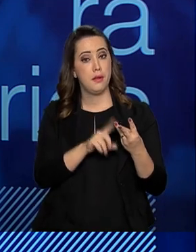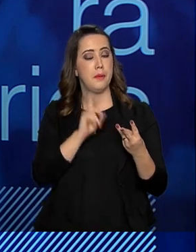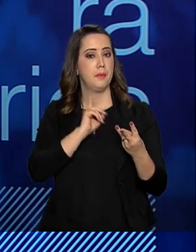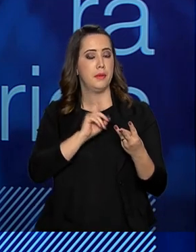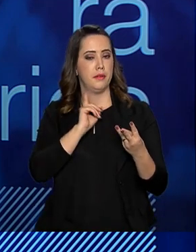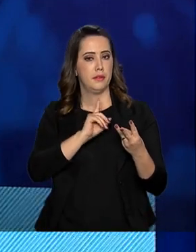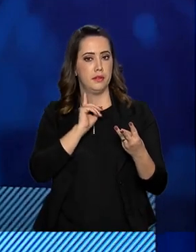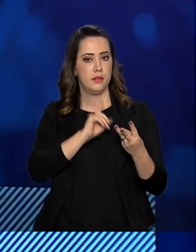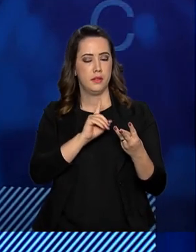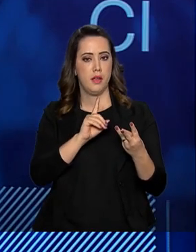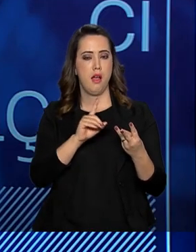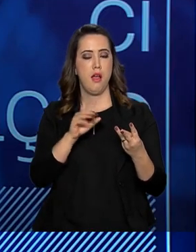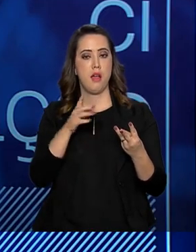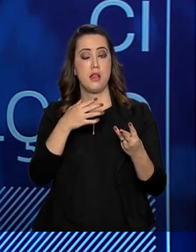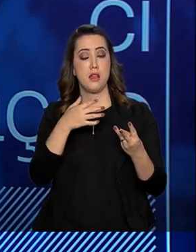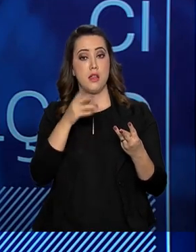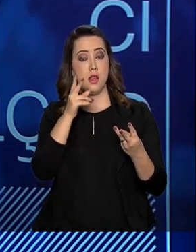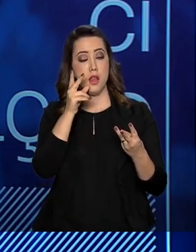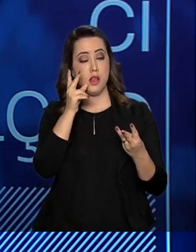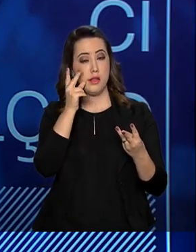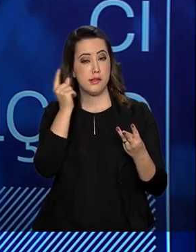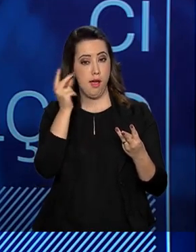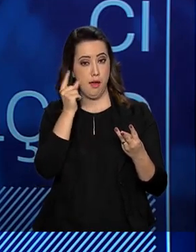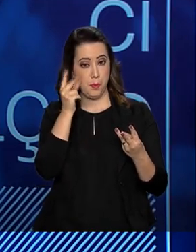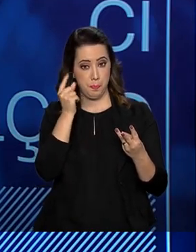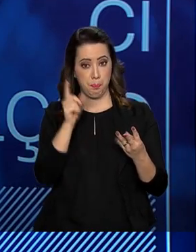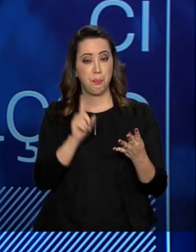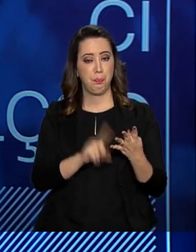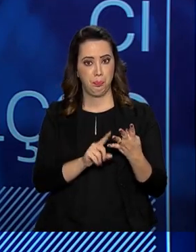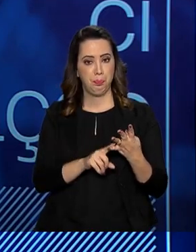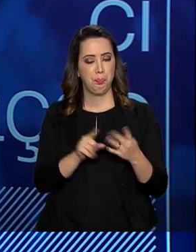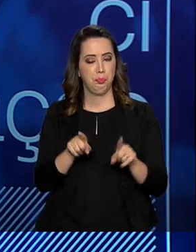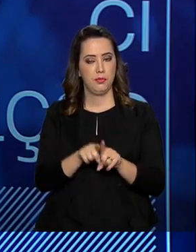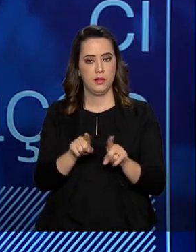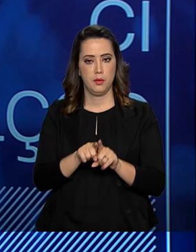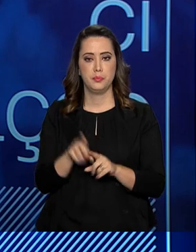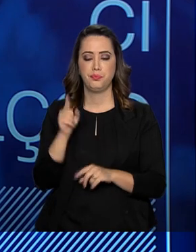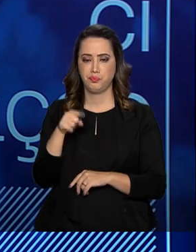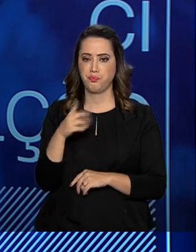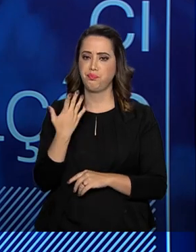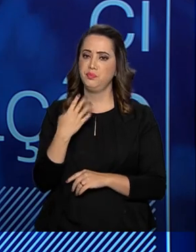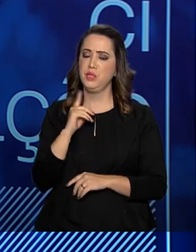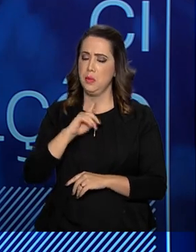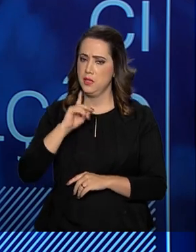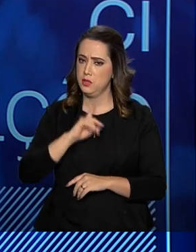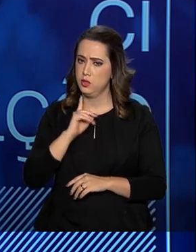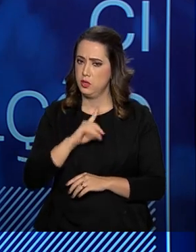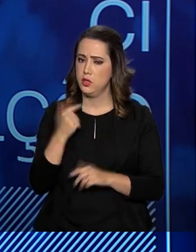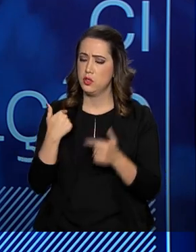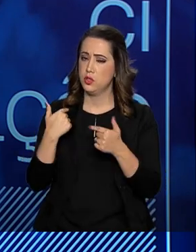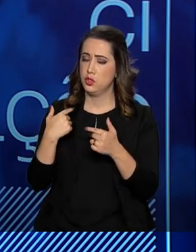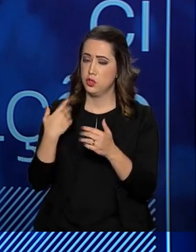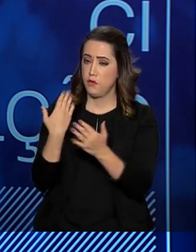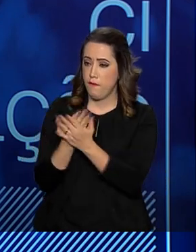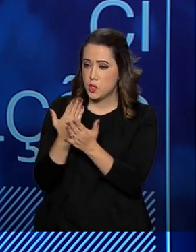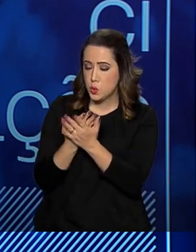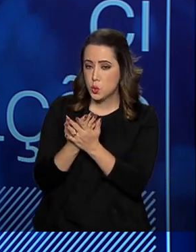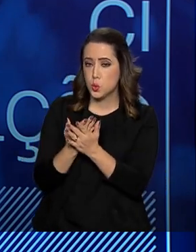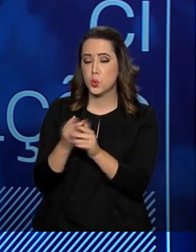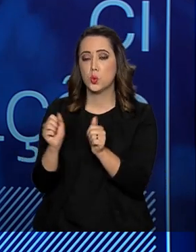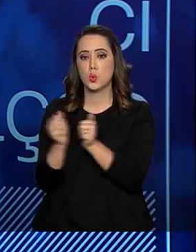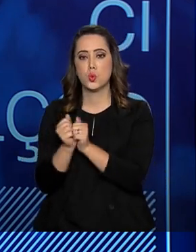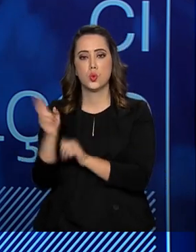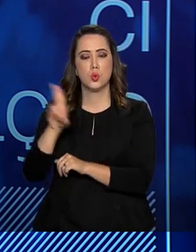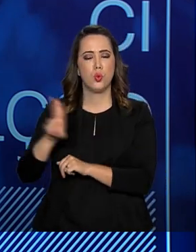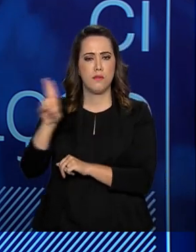Horizonte. Em Belo Horizonte nós vamos fazer um estudo junto com uma agência americana, o NIH e a Universidade de Yale, onde eles vão